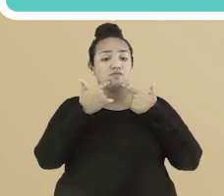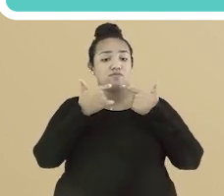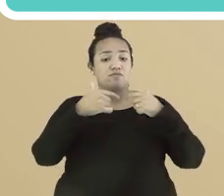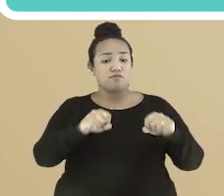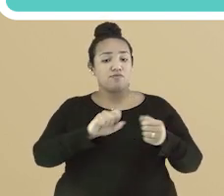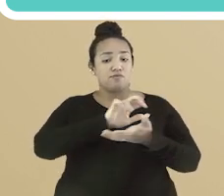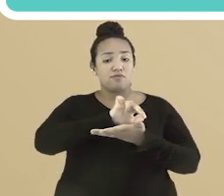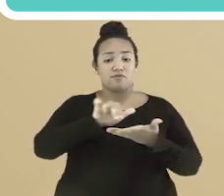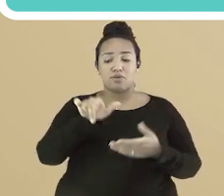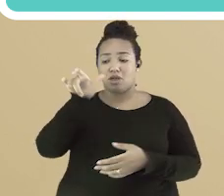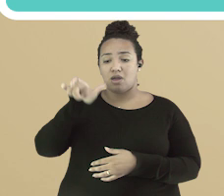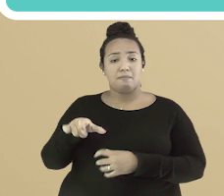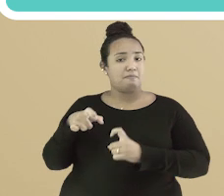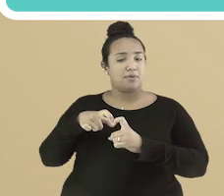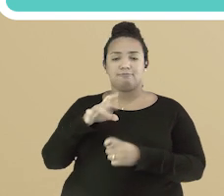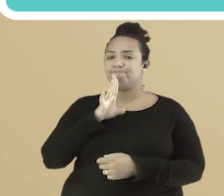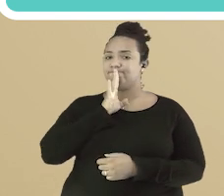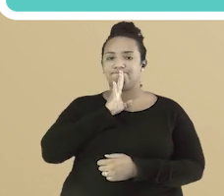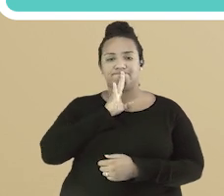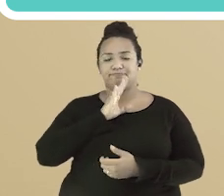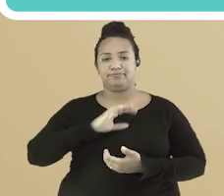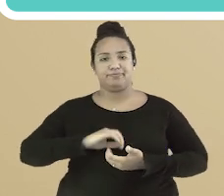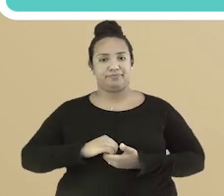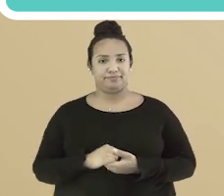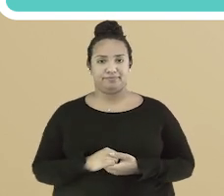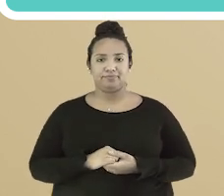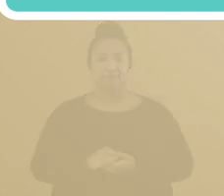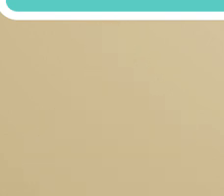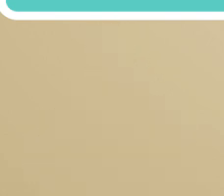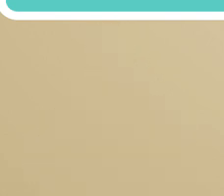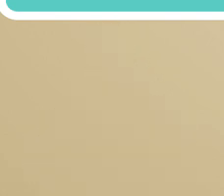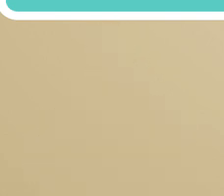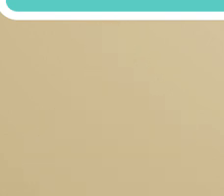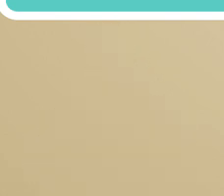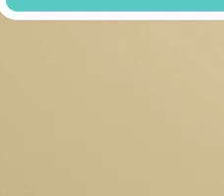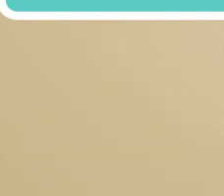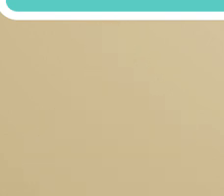usou uma variedade linguística que o médico não conhece?